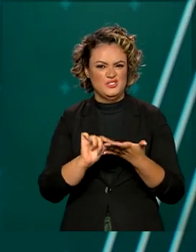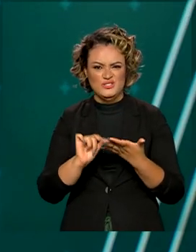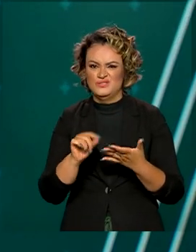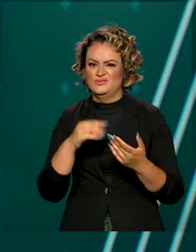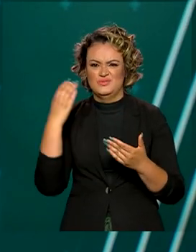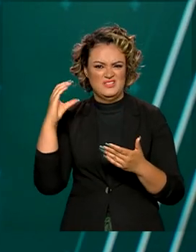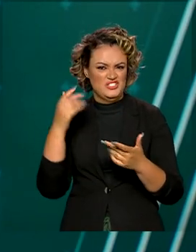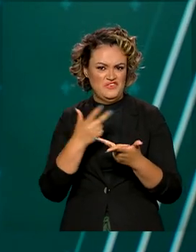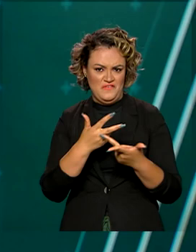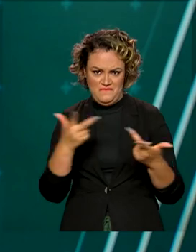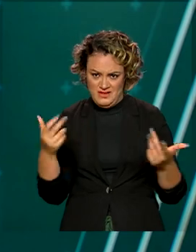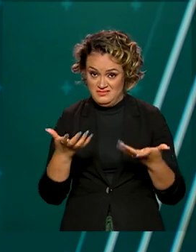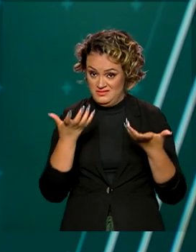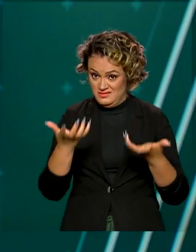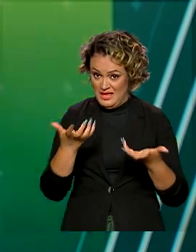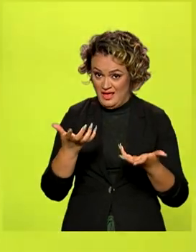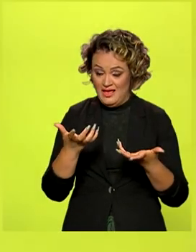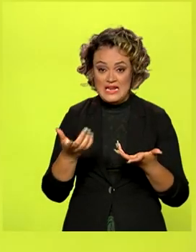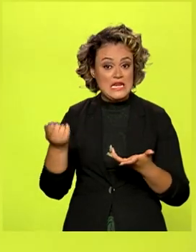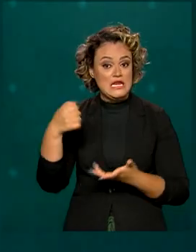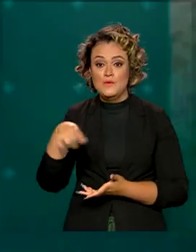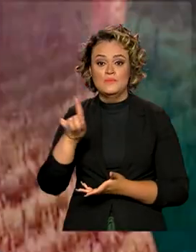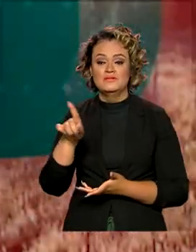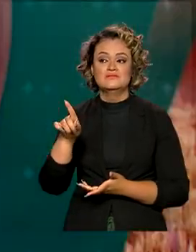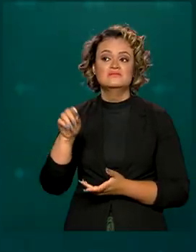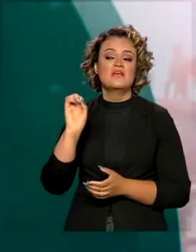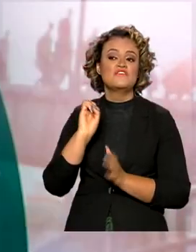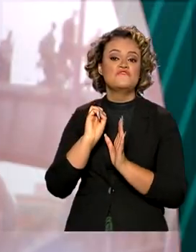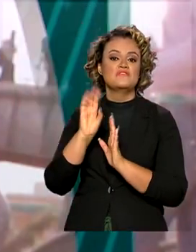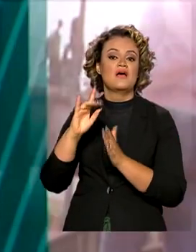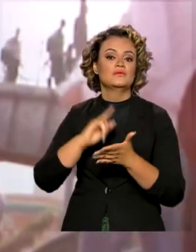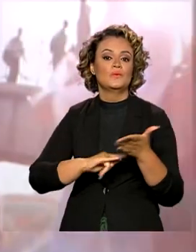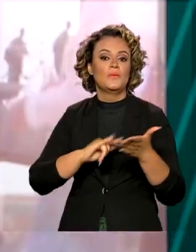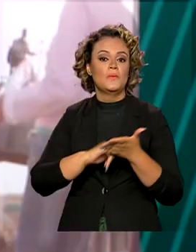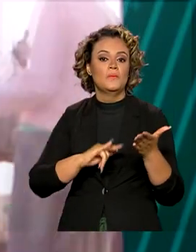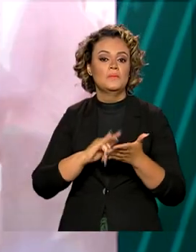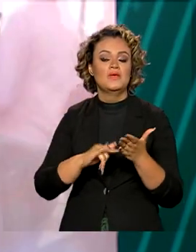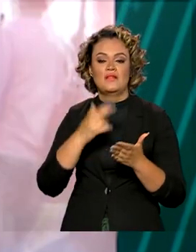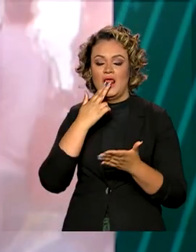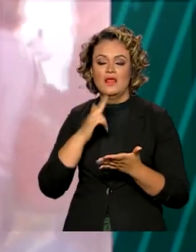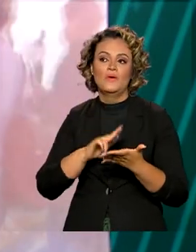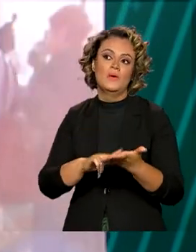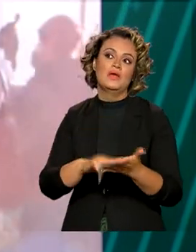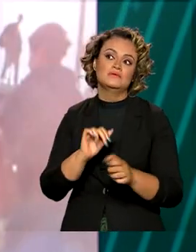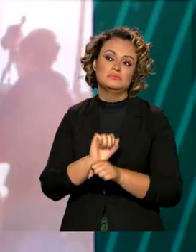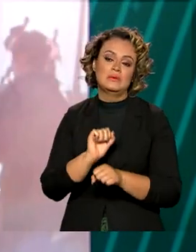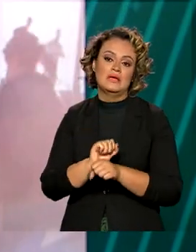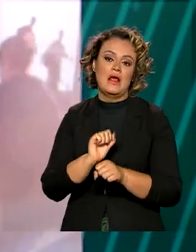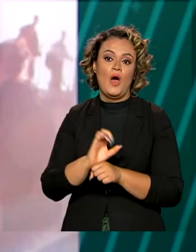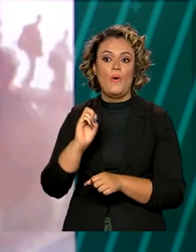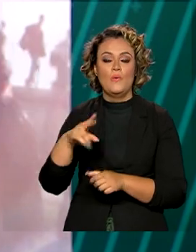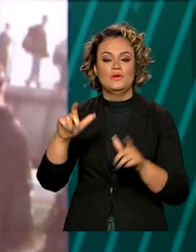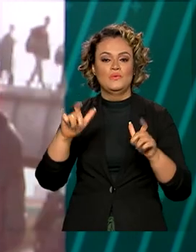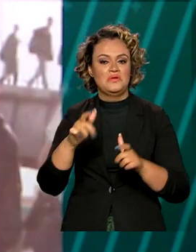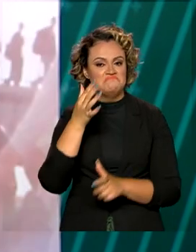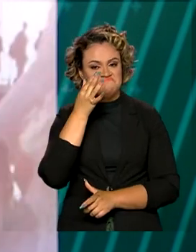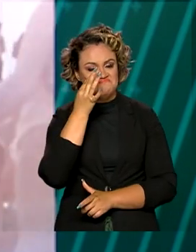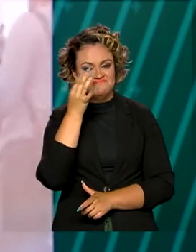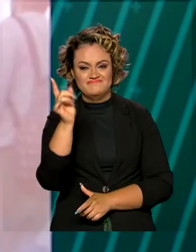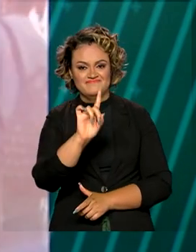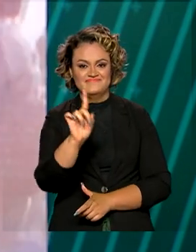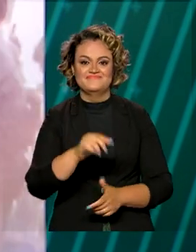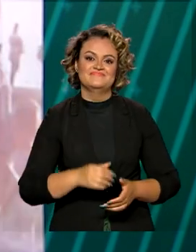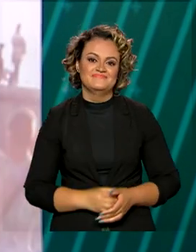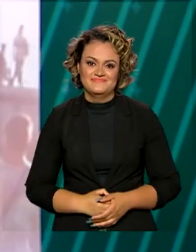científica, por exemplo, não precisa mais encaminhar a documentação pelos correios ou ir a um escritório de direitos